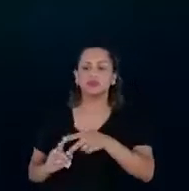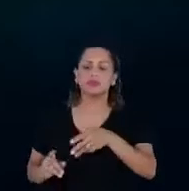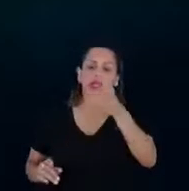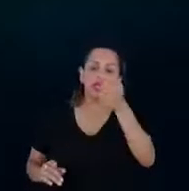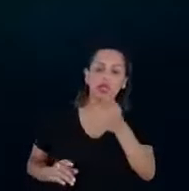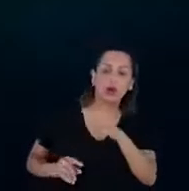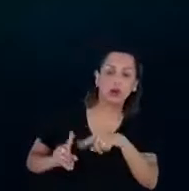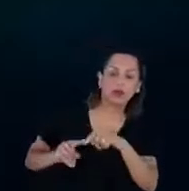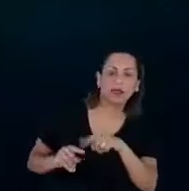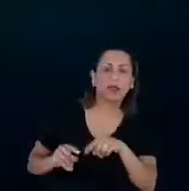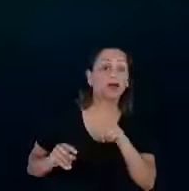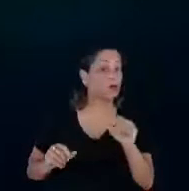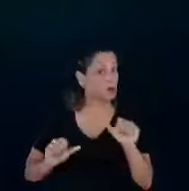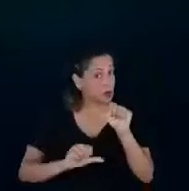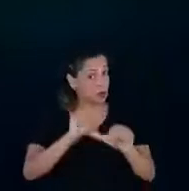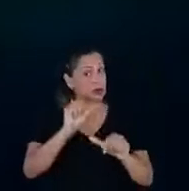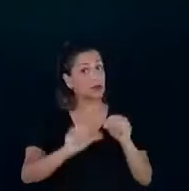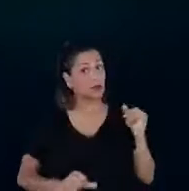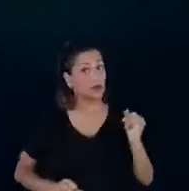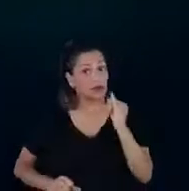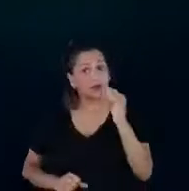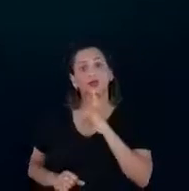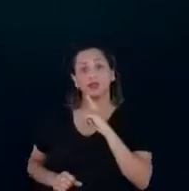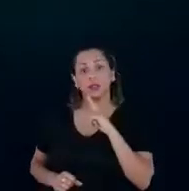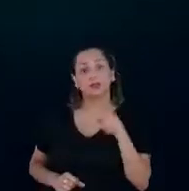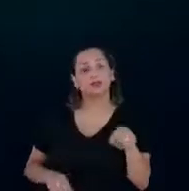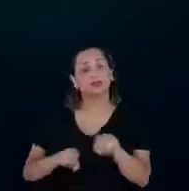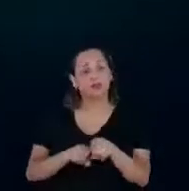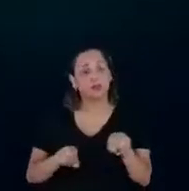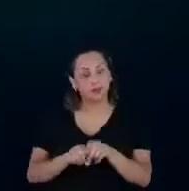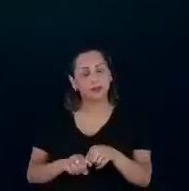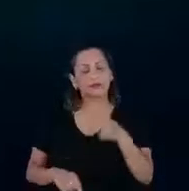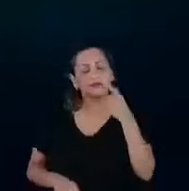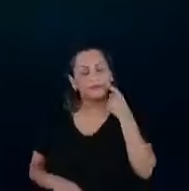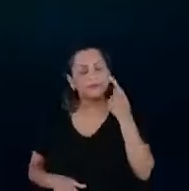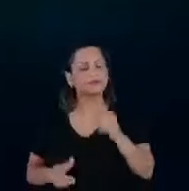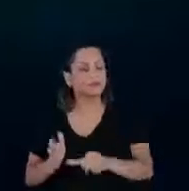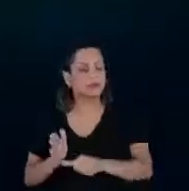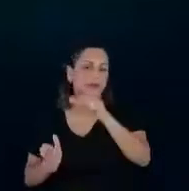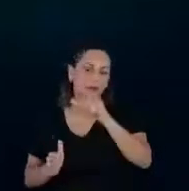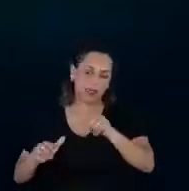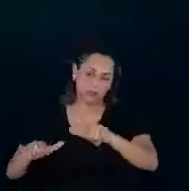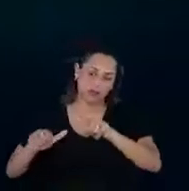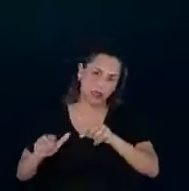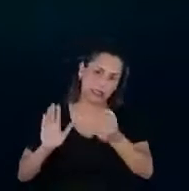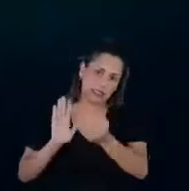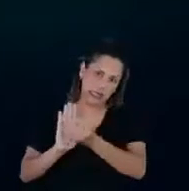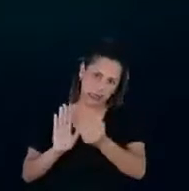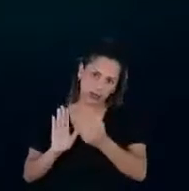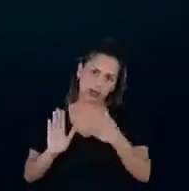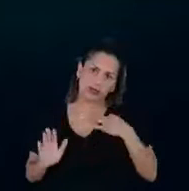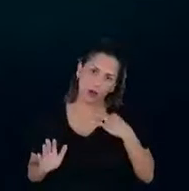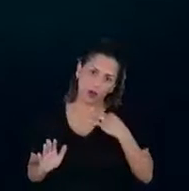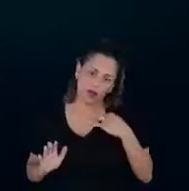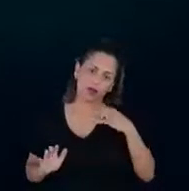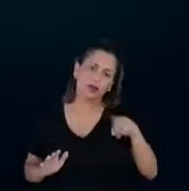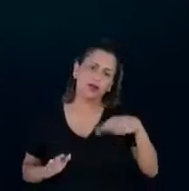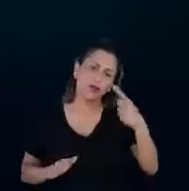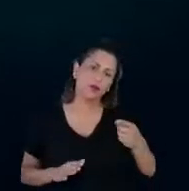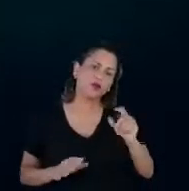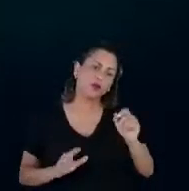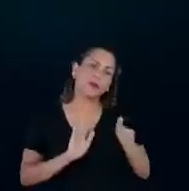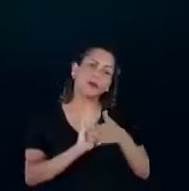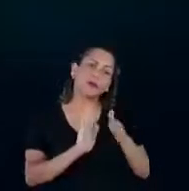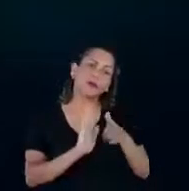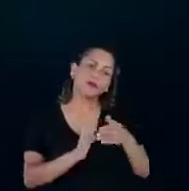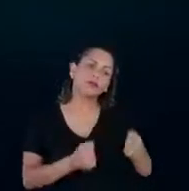mudança importante que a gente pretende promover primeiro pelo selo de forma voluntária e eventualmente a proposta é levar isso